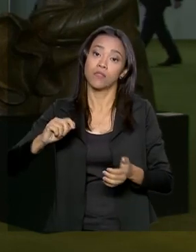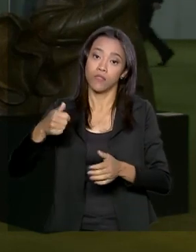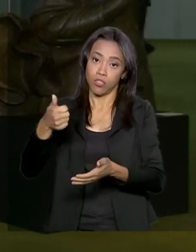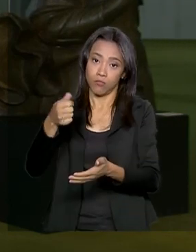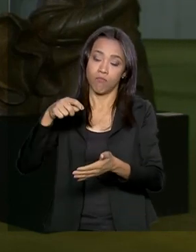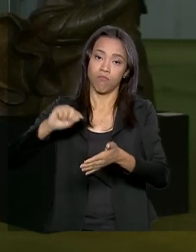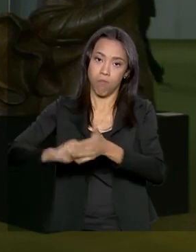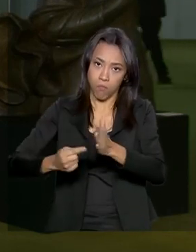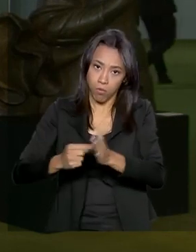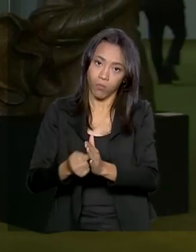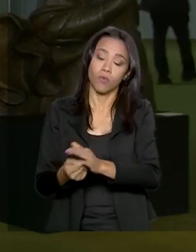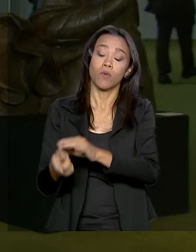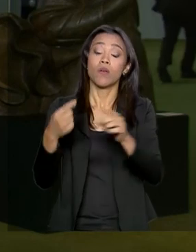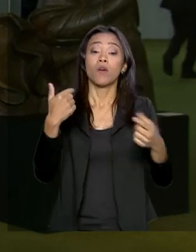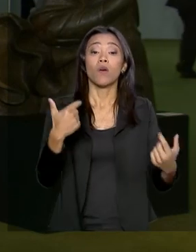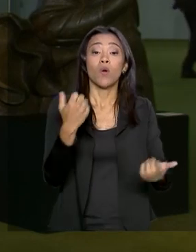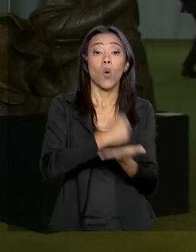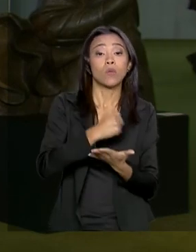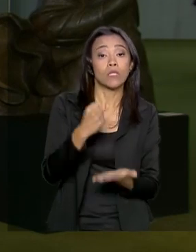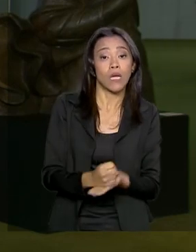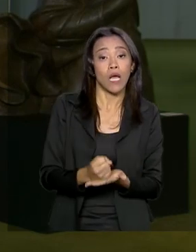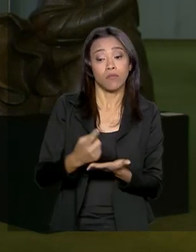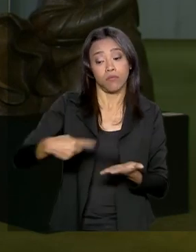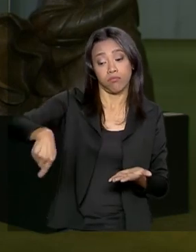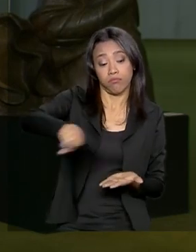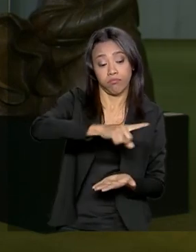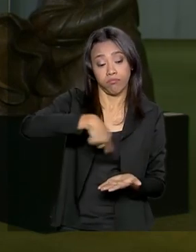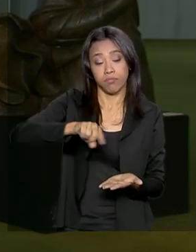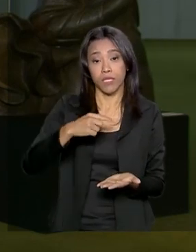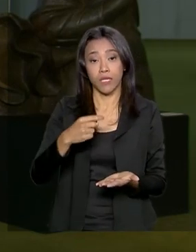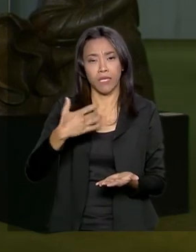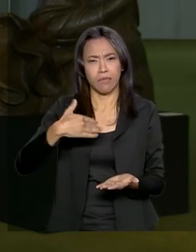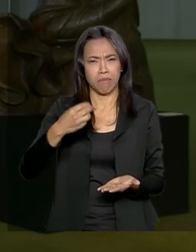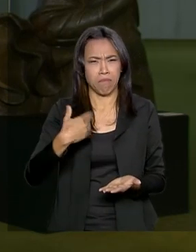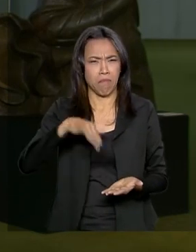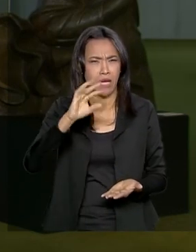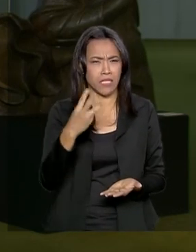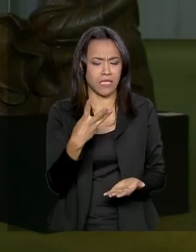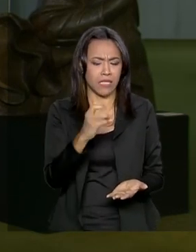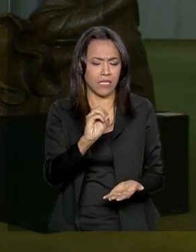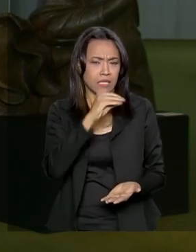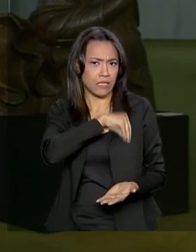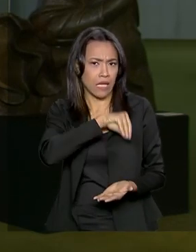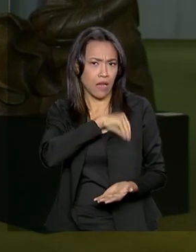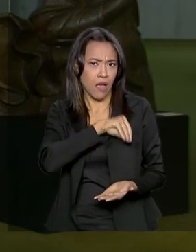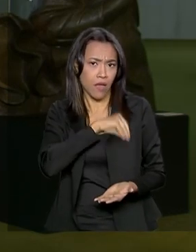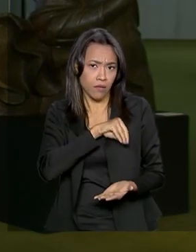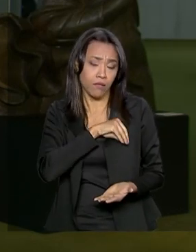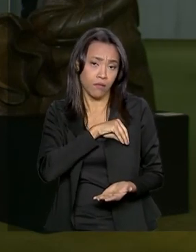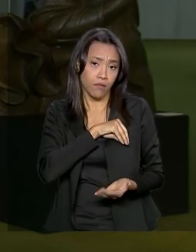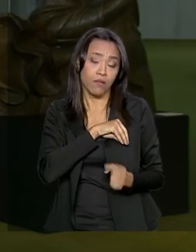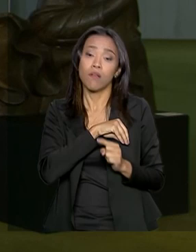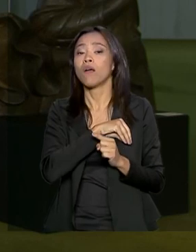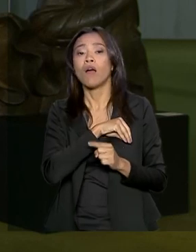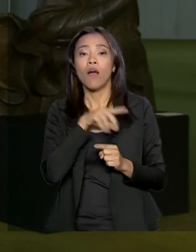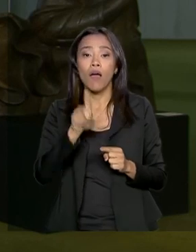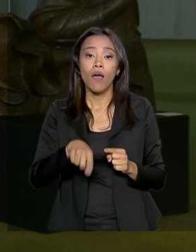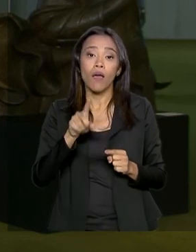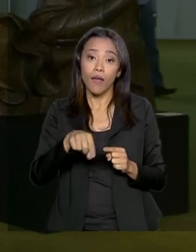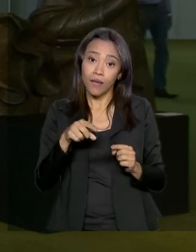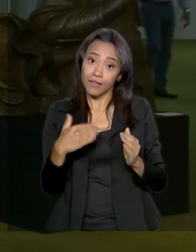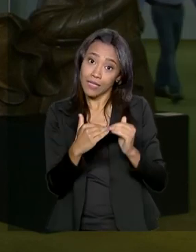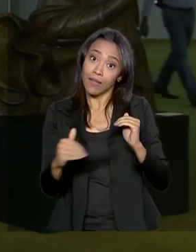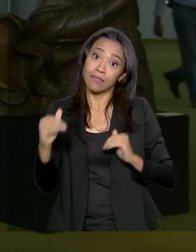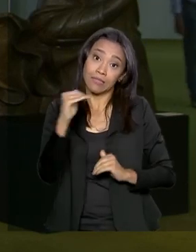contratos entre patrões e empregados que ganham mais do que 30 salários mínimos, eles se sobrepõem à atual legislação